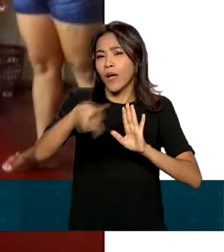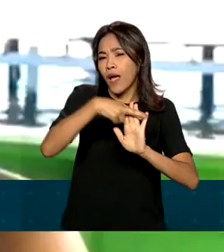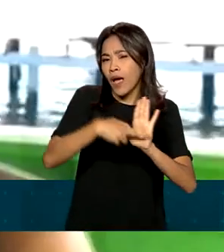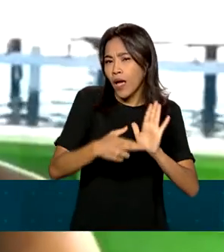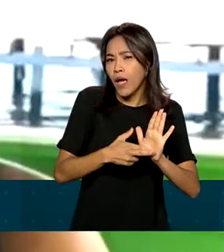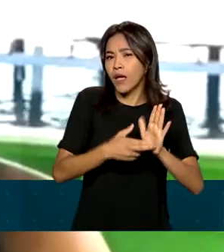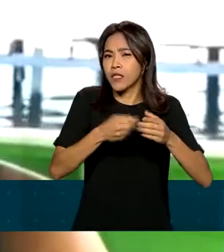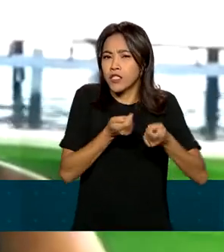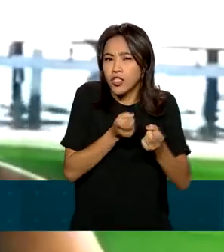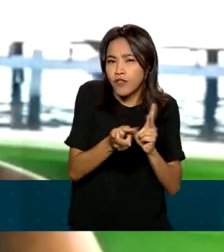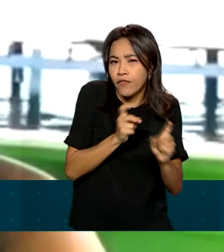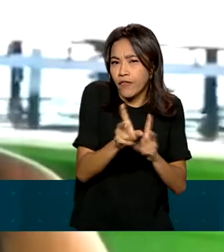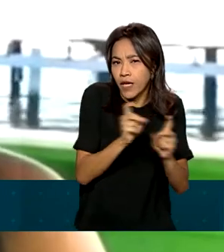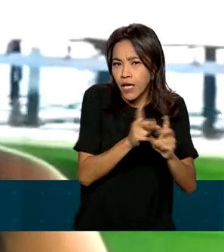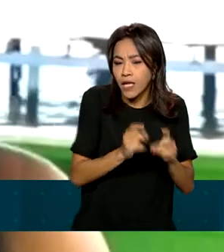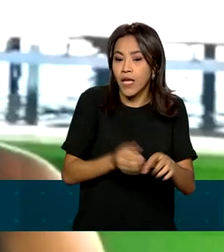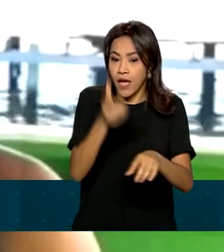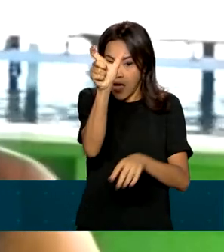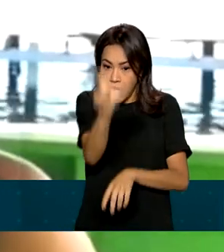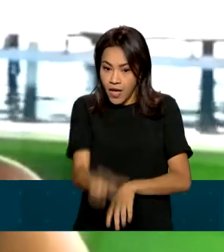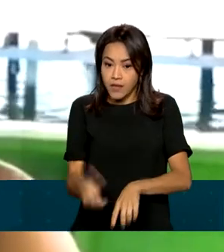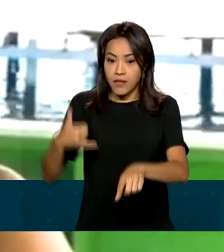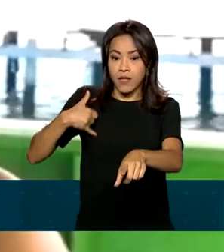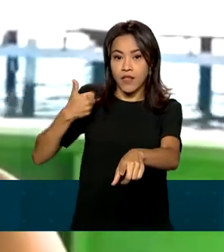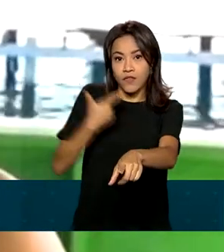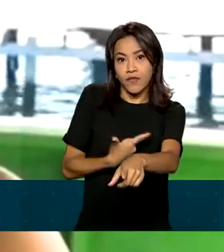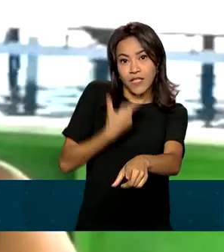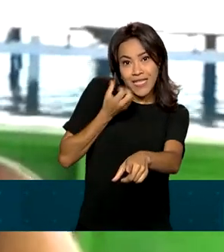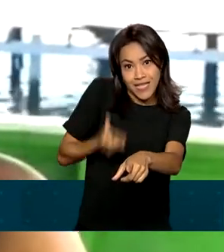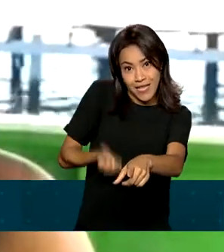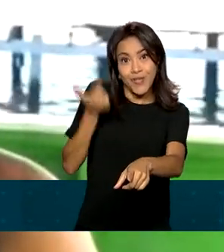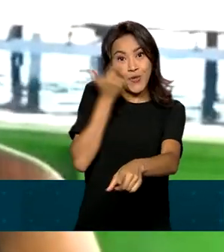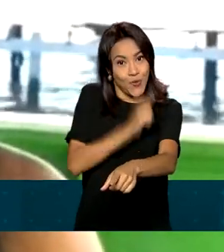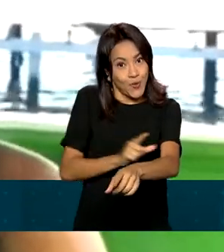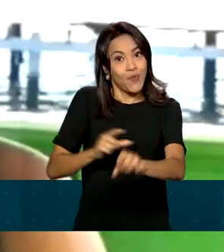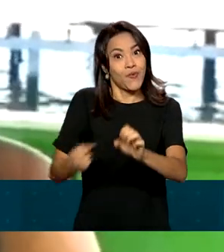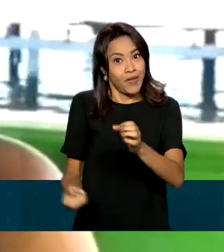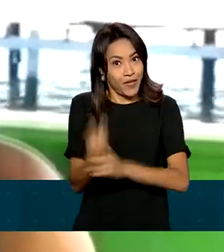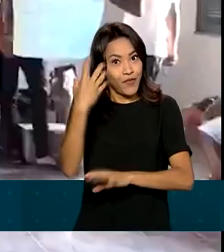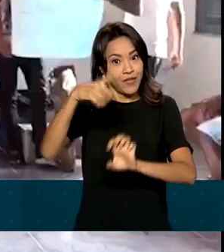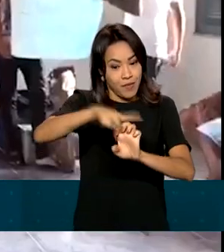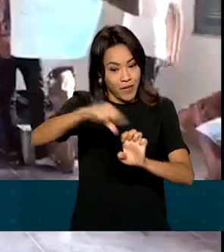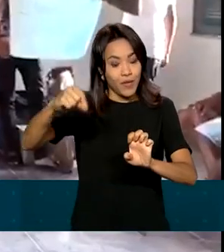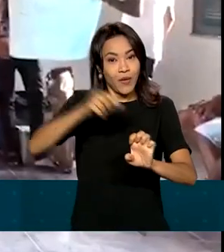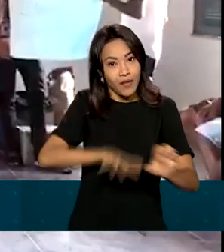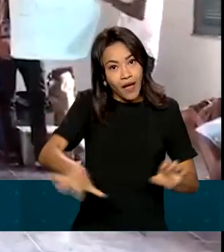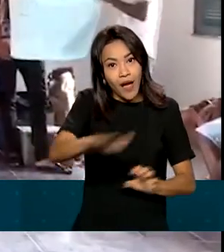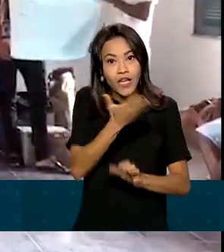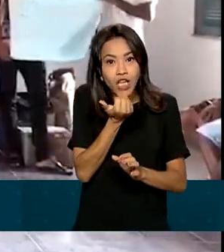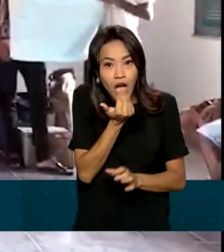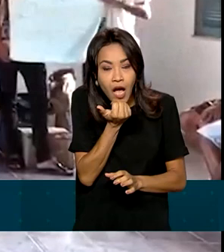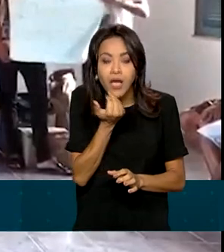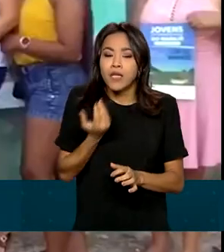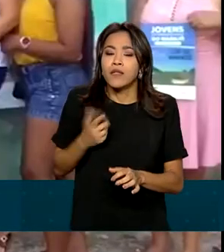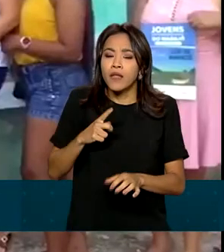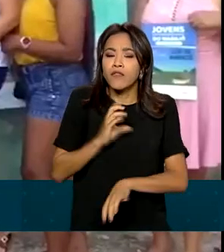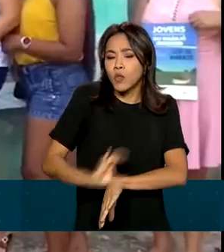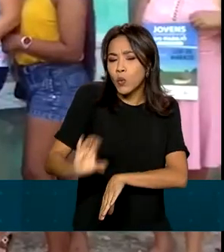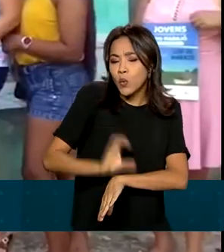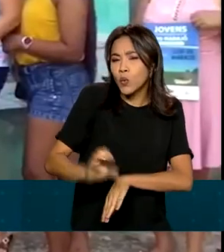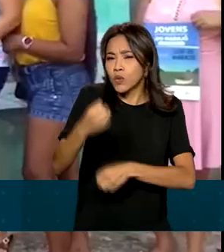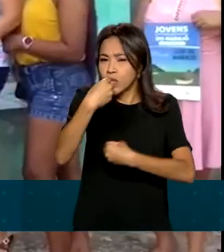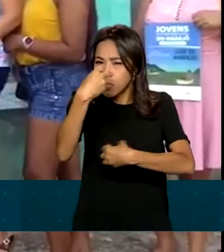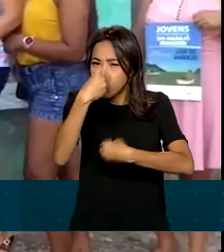mercado. Ivone, de 26 anos, se tornou empreendedora na área de alimentação. No curso, recebeu lições sobre